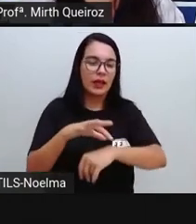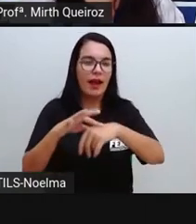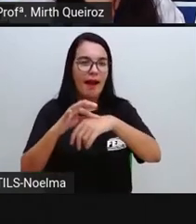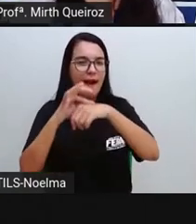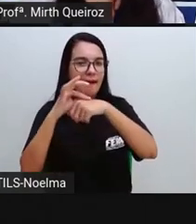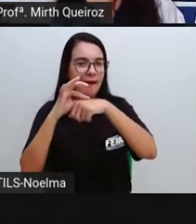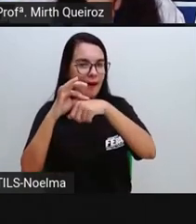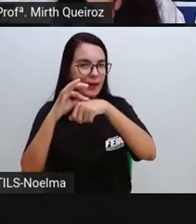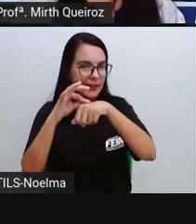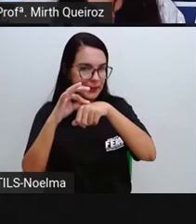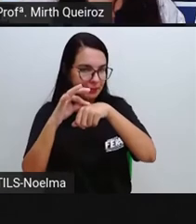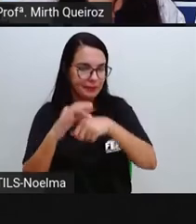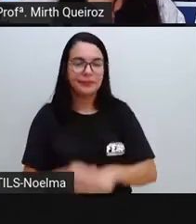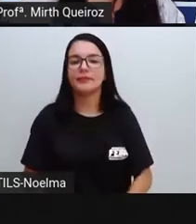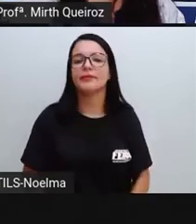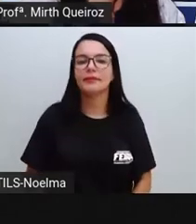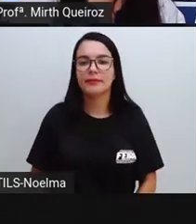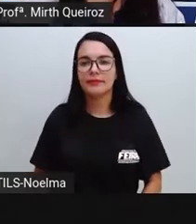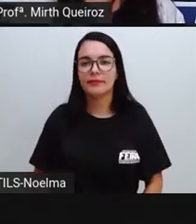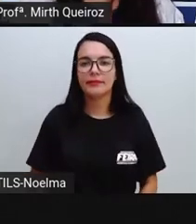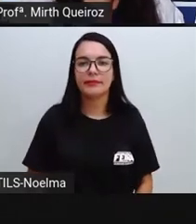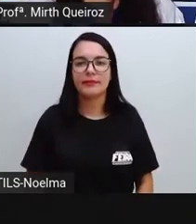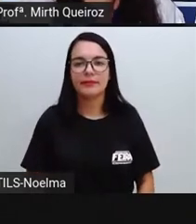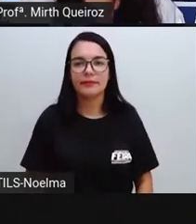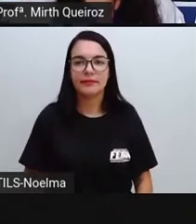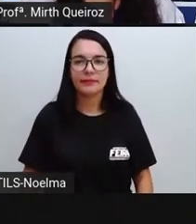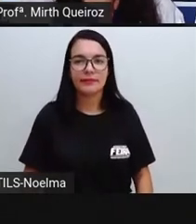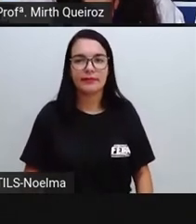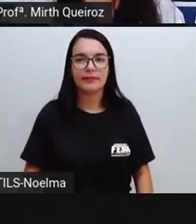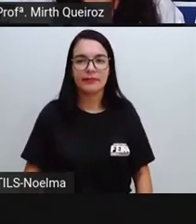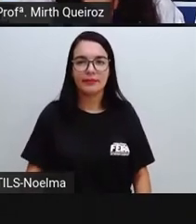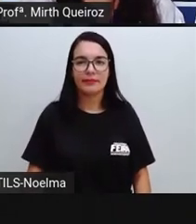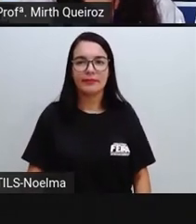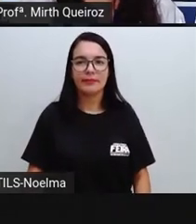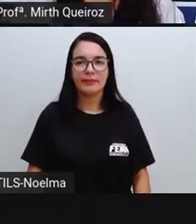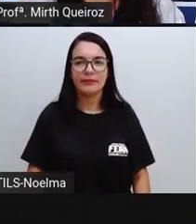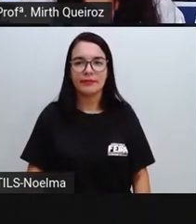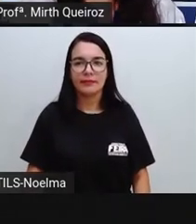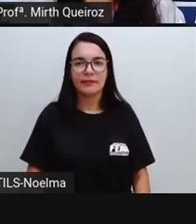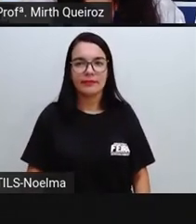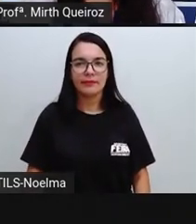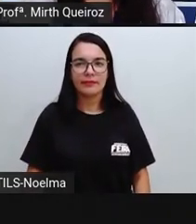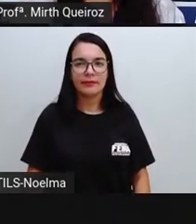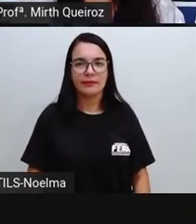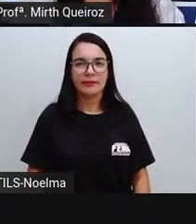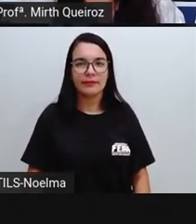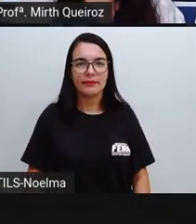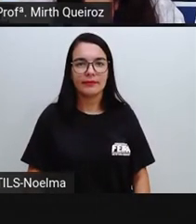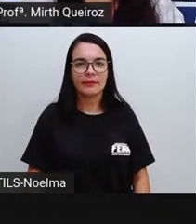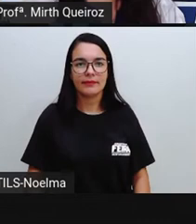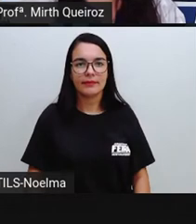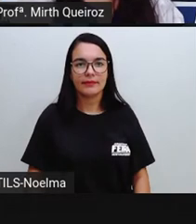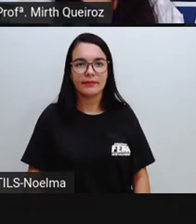matar, né? E retirar ali a carne para ser vendida.